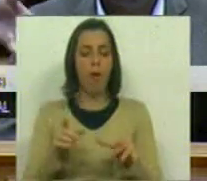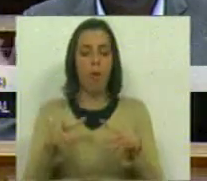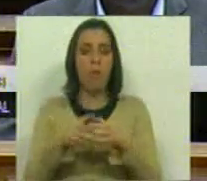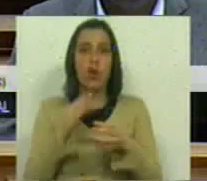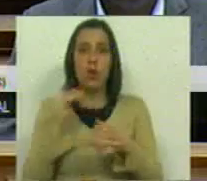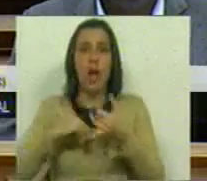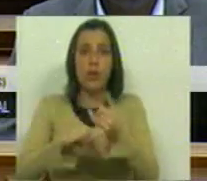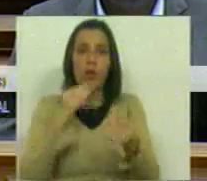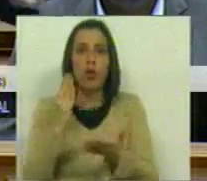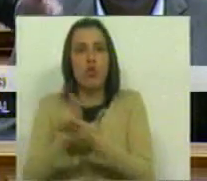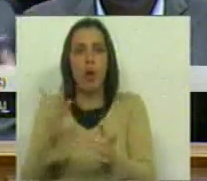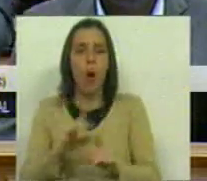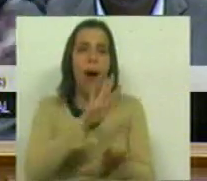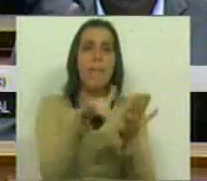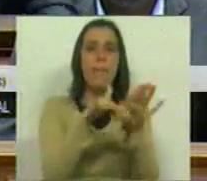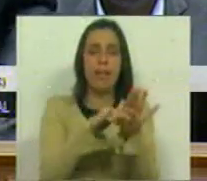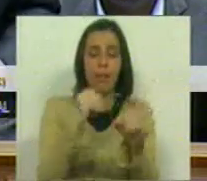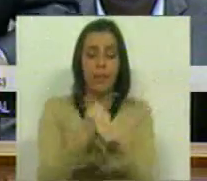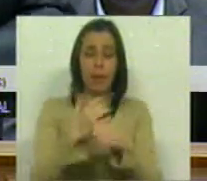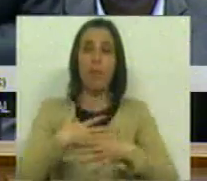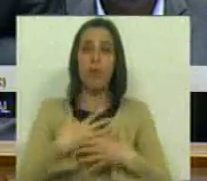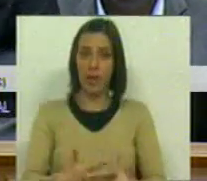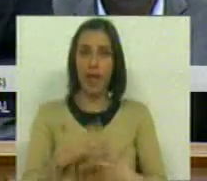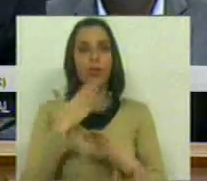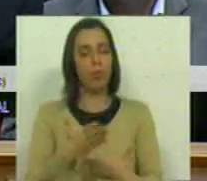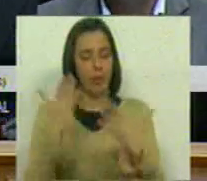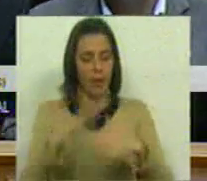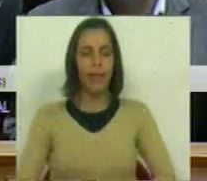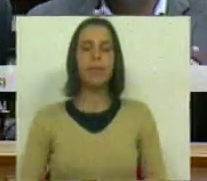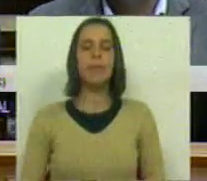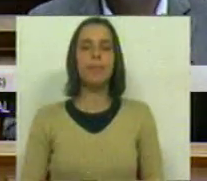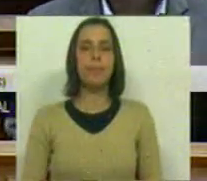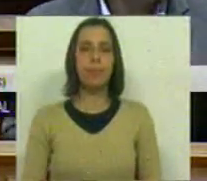associativismo juvenil ou à participação em trabalhos de voluntariado. Muito obrigado. Obrigado.